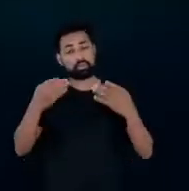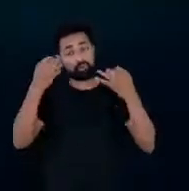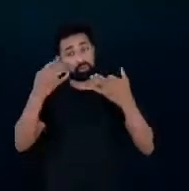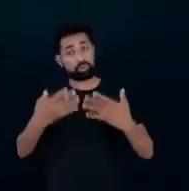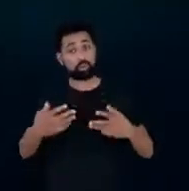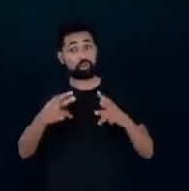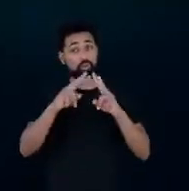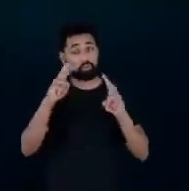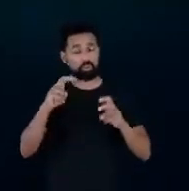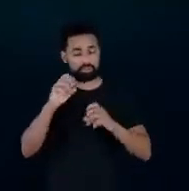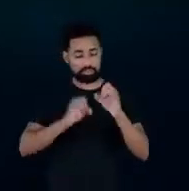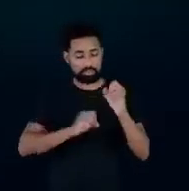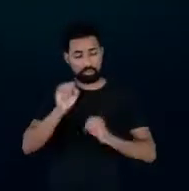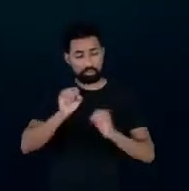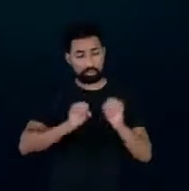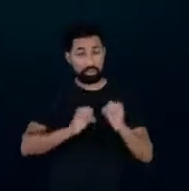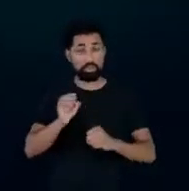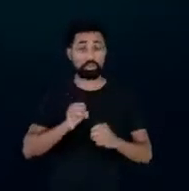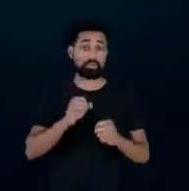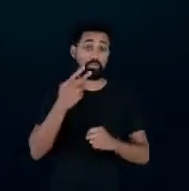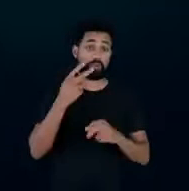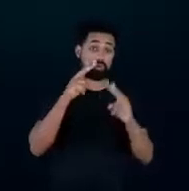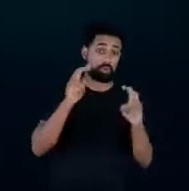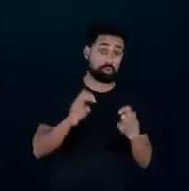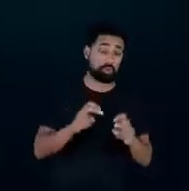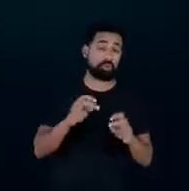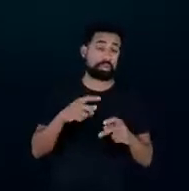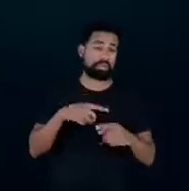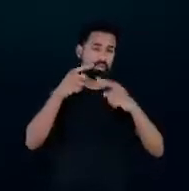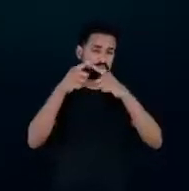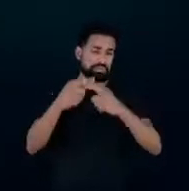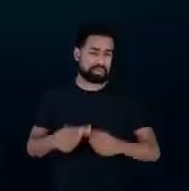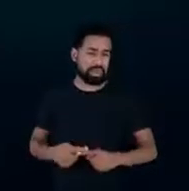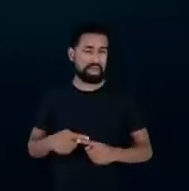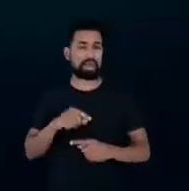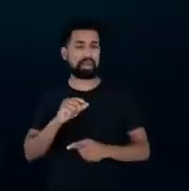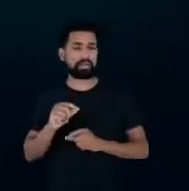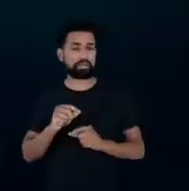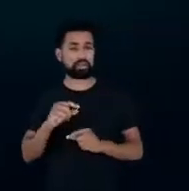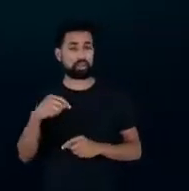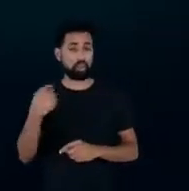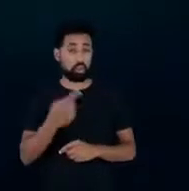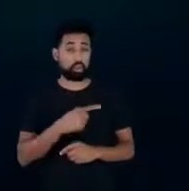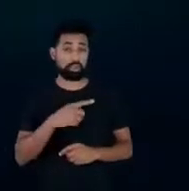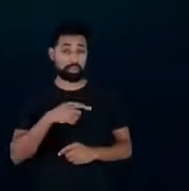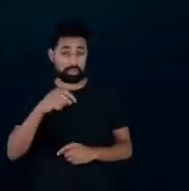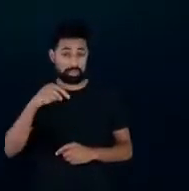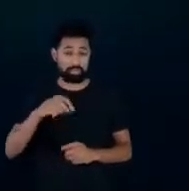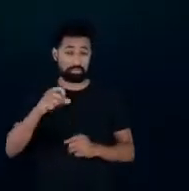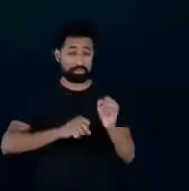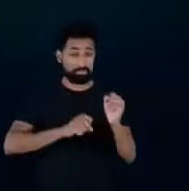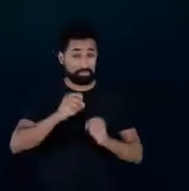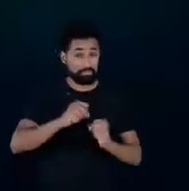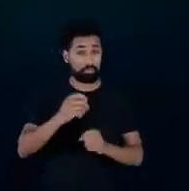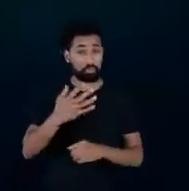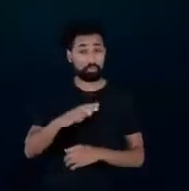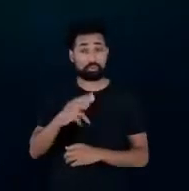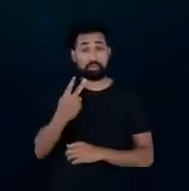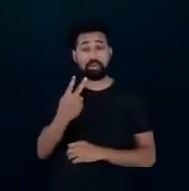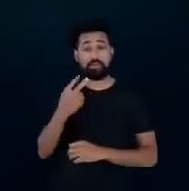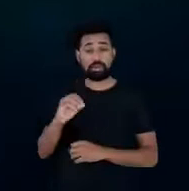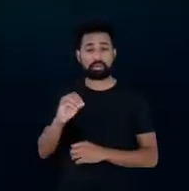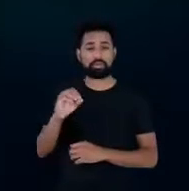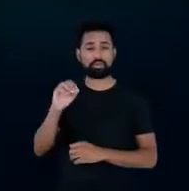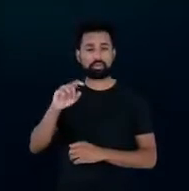que foi falado bastante de competitividade da indústria a gente tem na nossa indústria para vocês terem uma ideia cerca de 20,8 milhões de